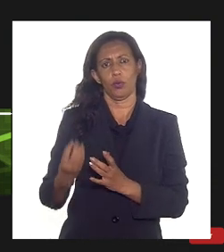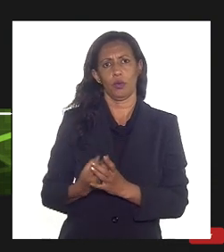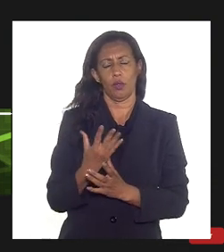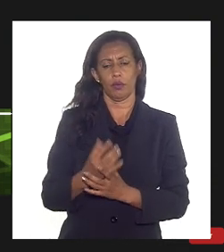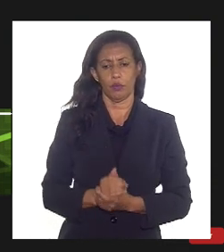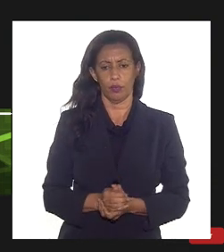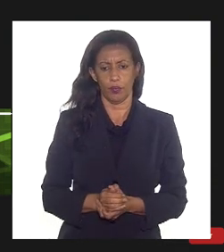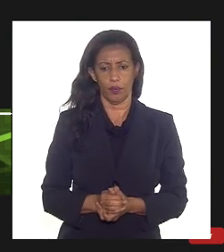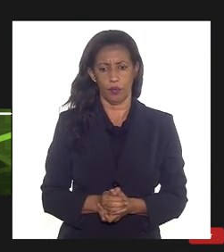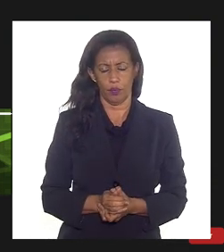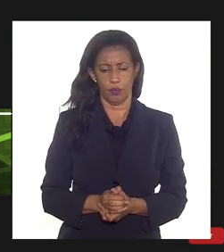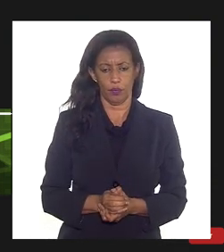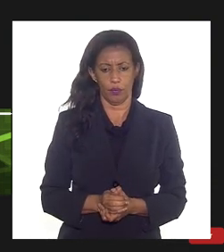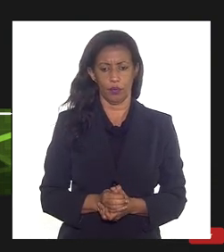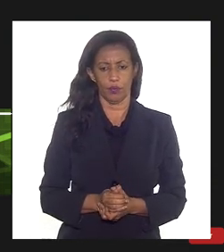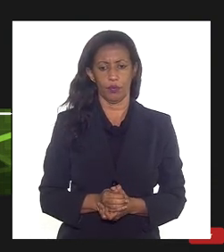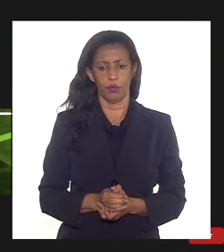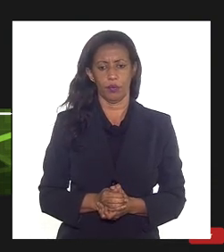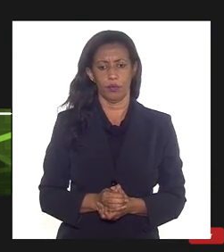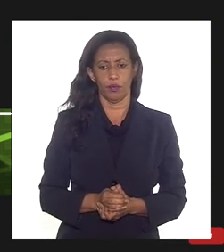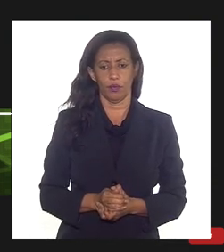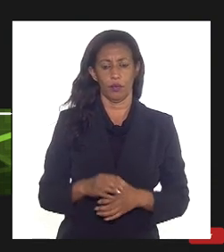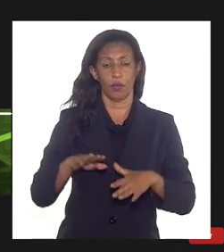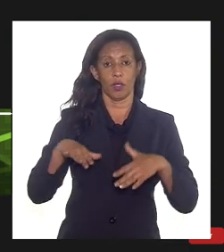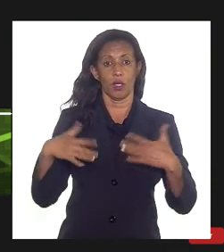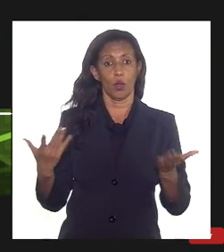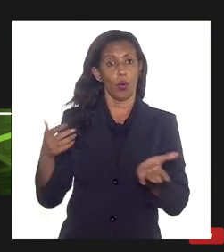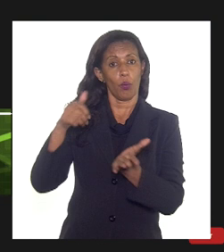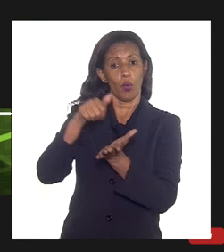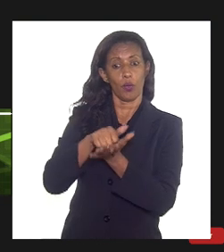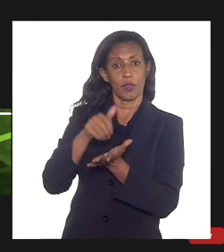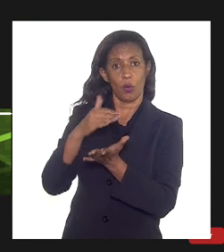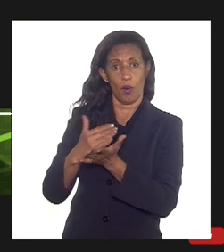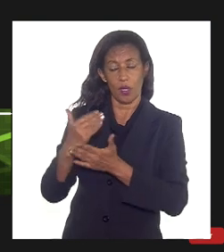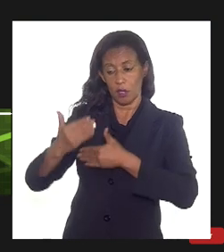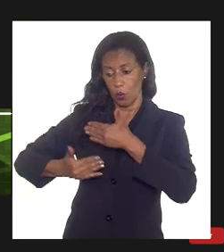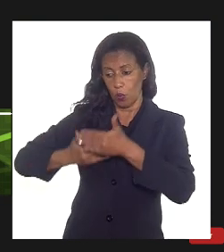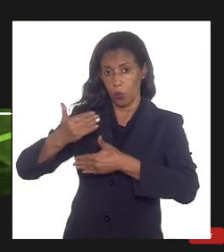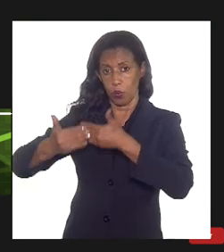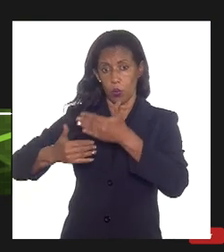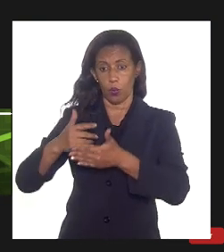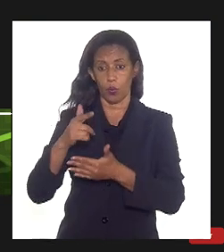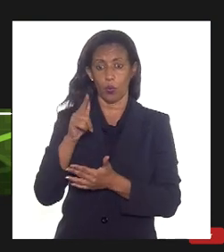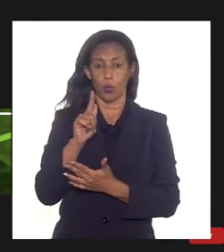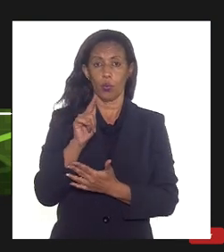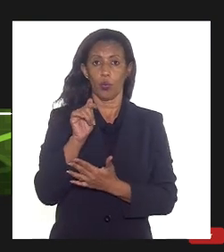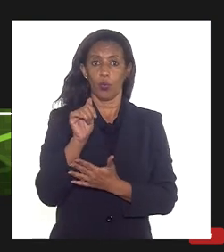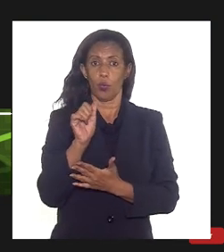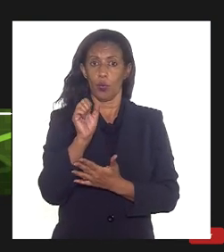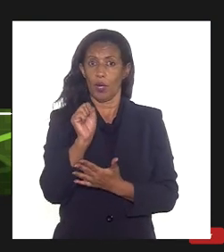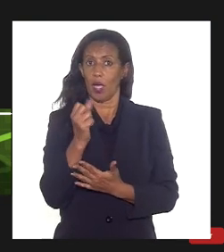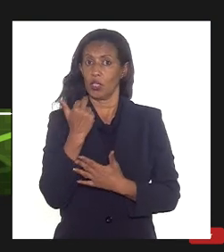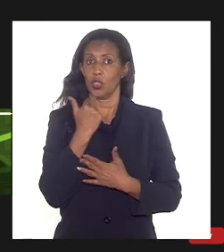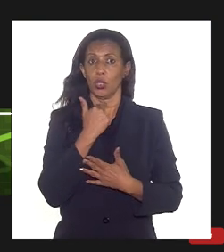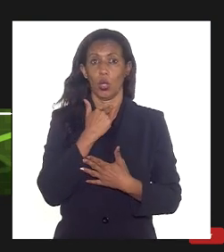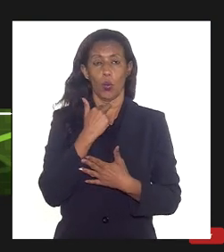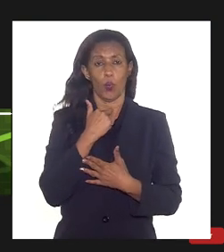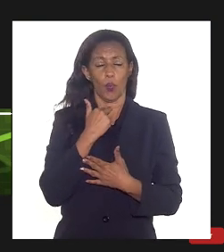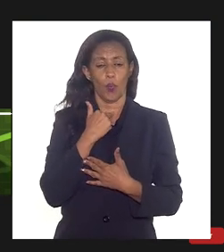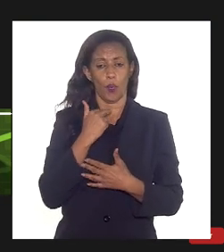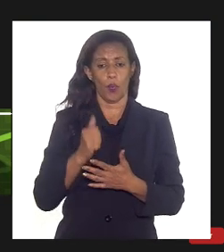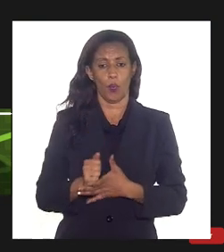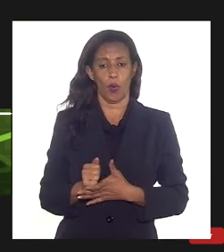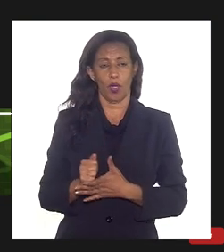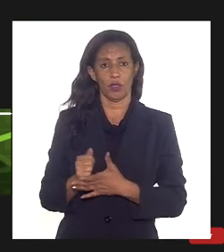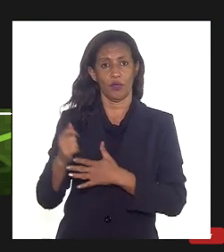quer dizer se busca isso e como consequência uma parte do gás é injetado uma parte é consumido no FPSO ou na